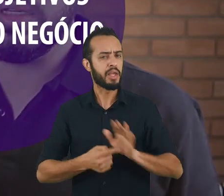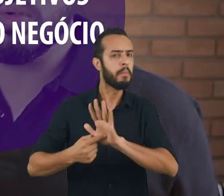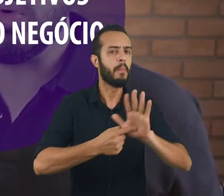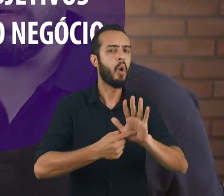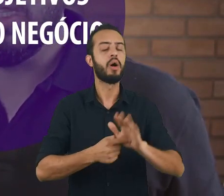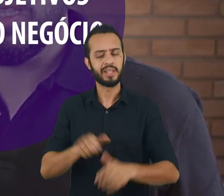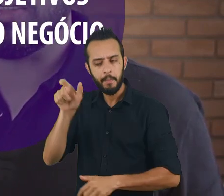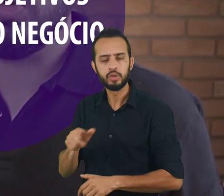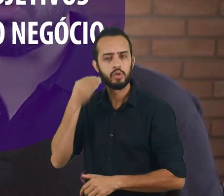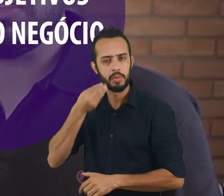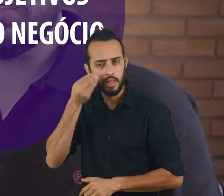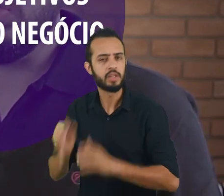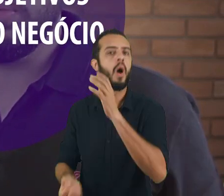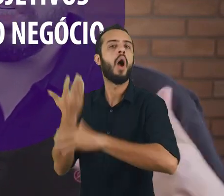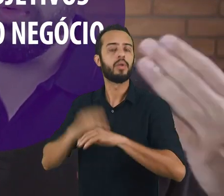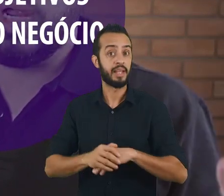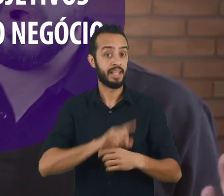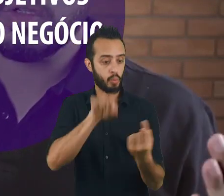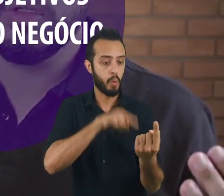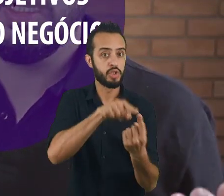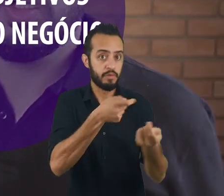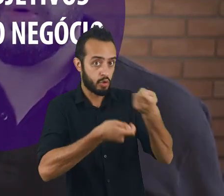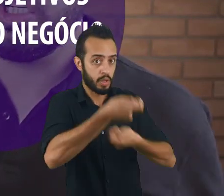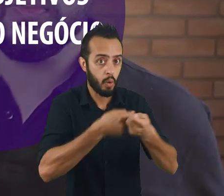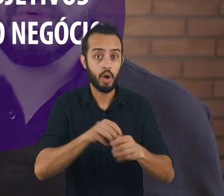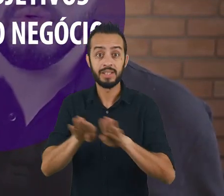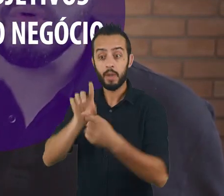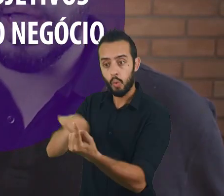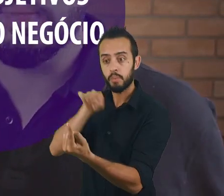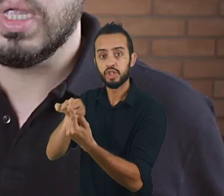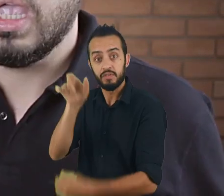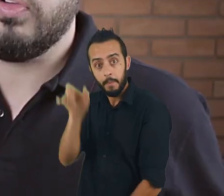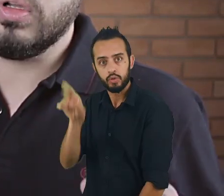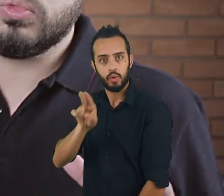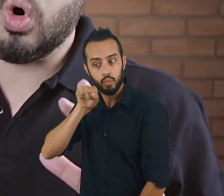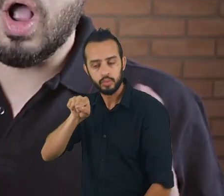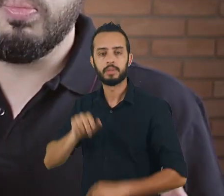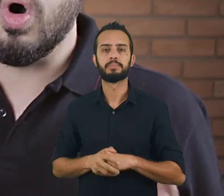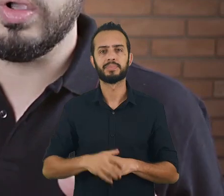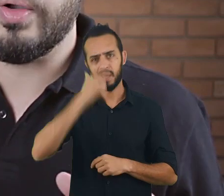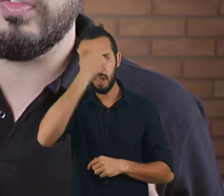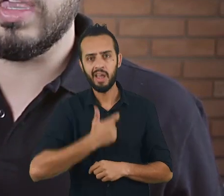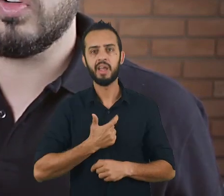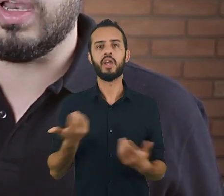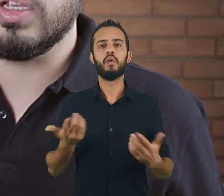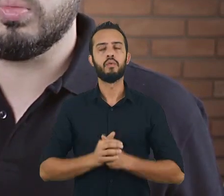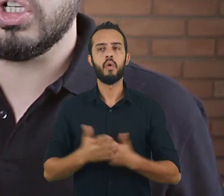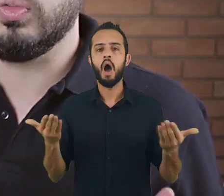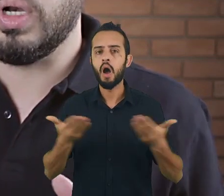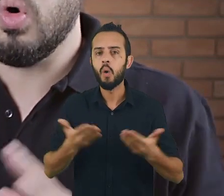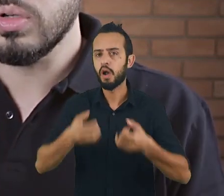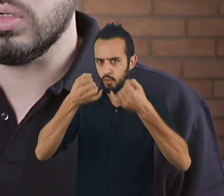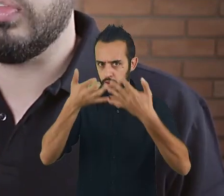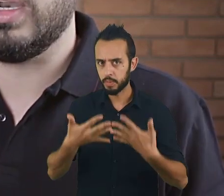a experiência do usuário. Essas duas coisas são o objetivo do negócio e o objetivo do usuário. Eu vou trocar um pouco e ao invés de falar